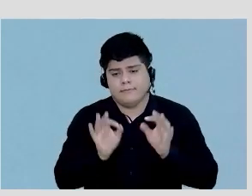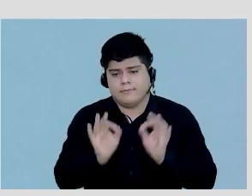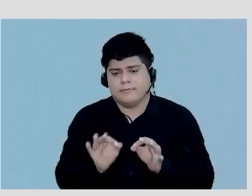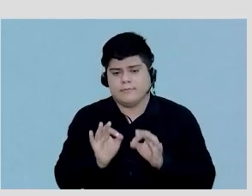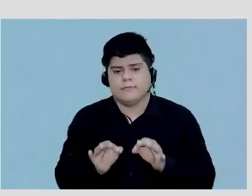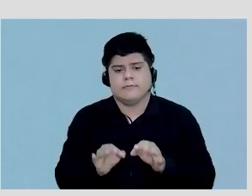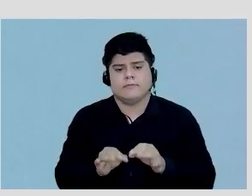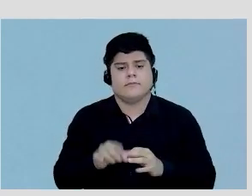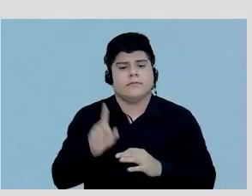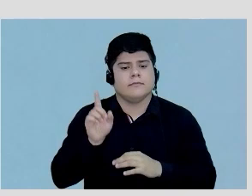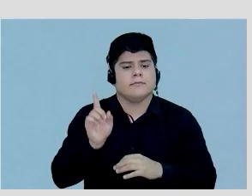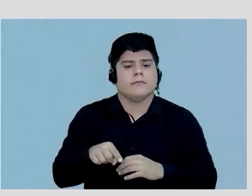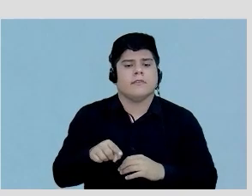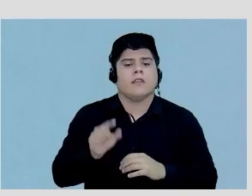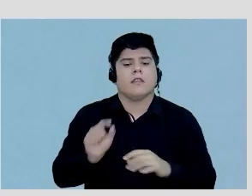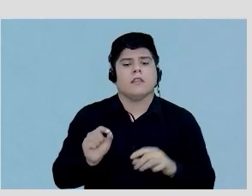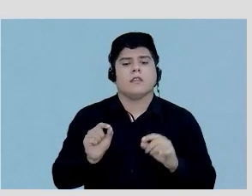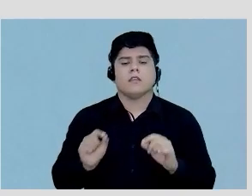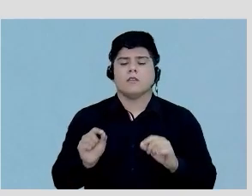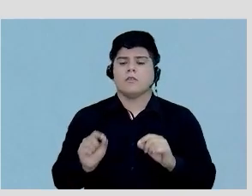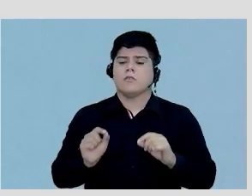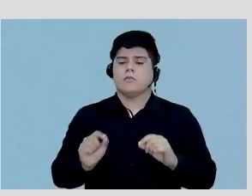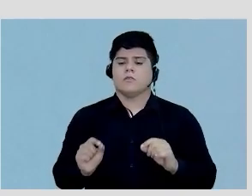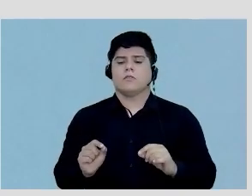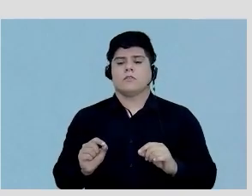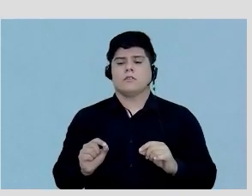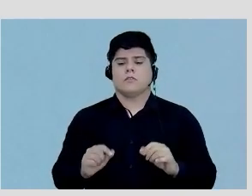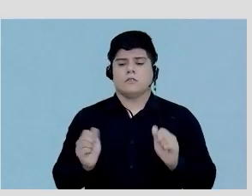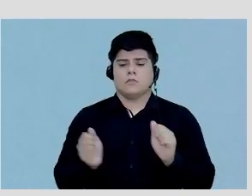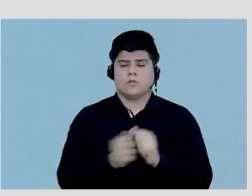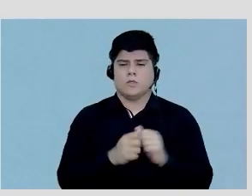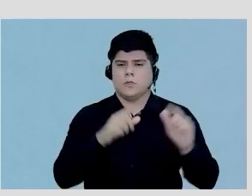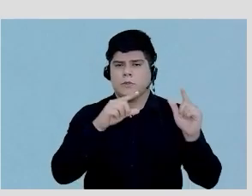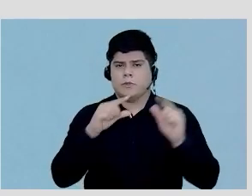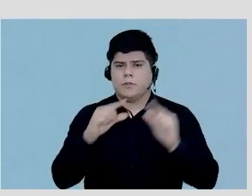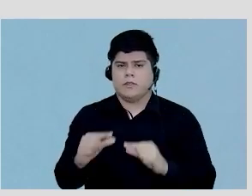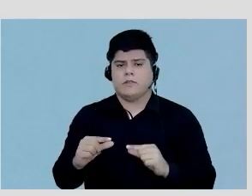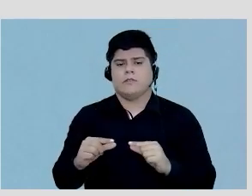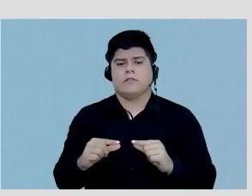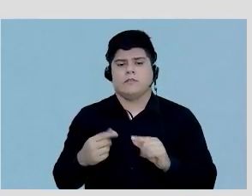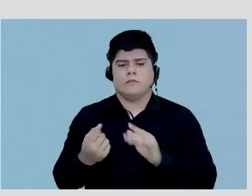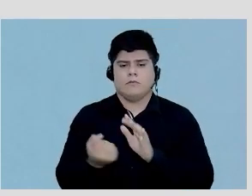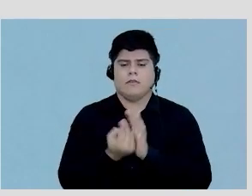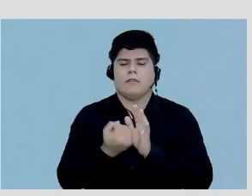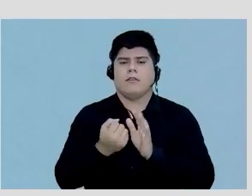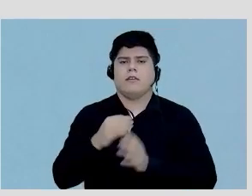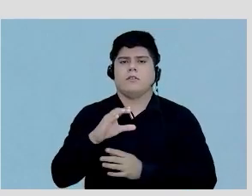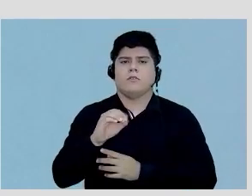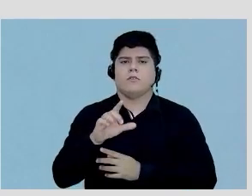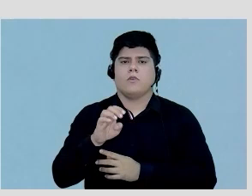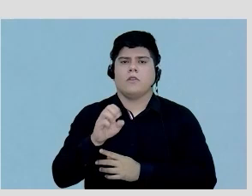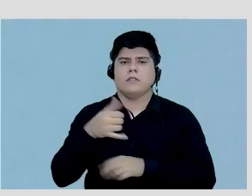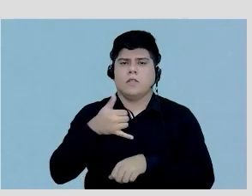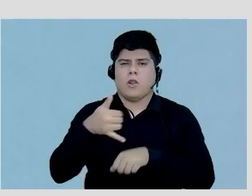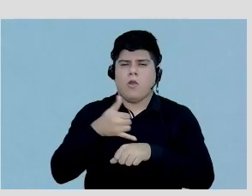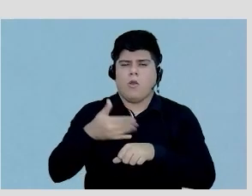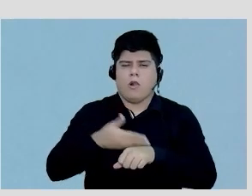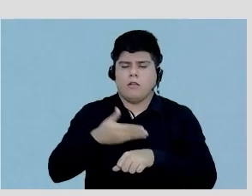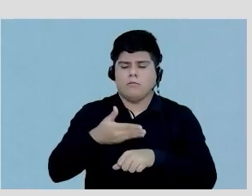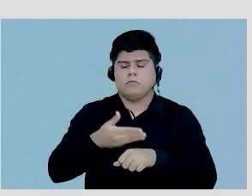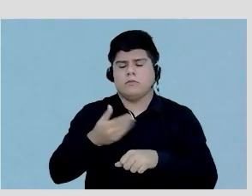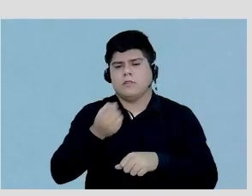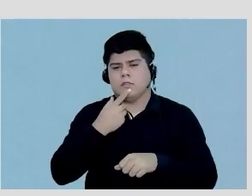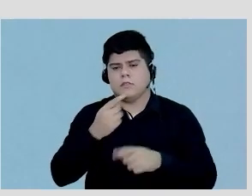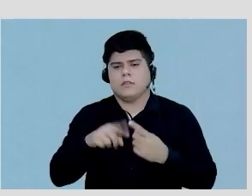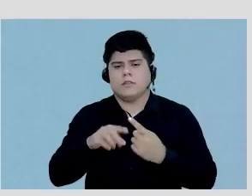essa é algo que junto com redução marcada do colesterol ou seja drogas como